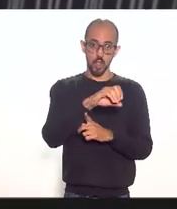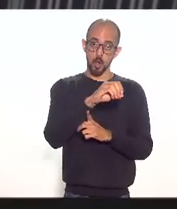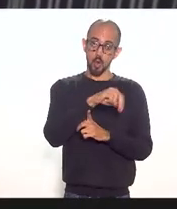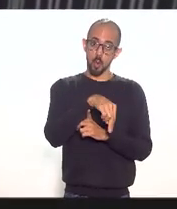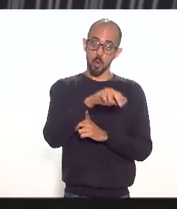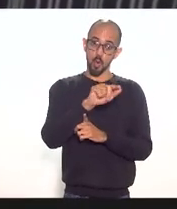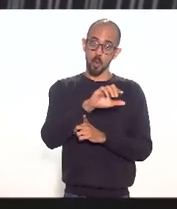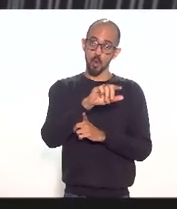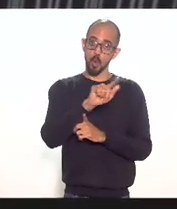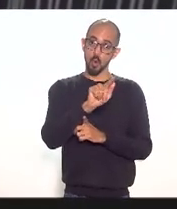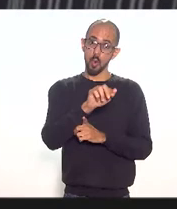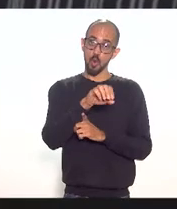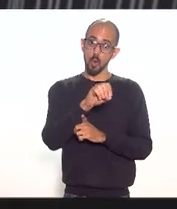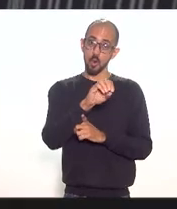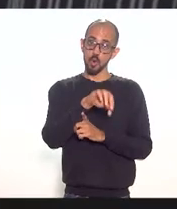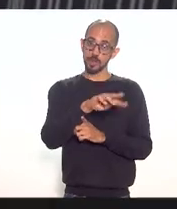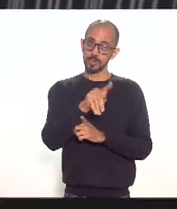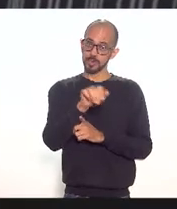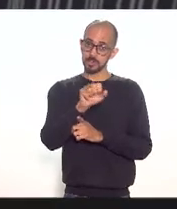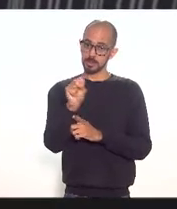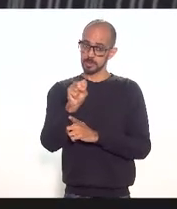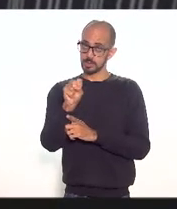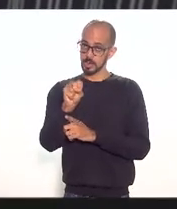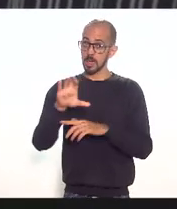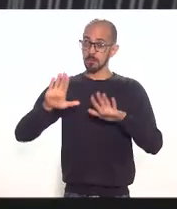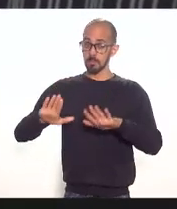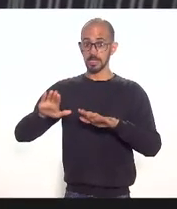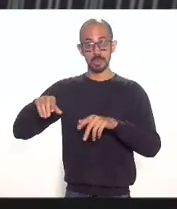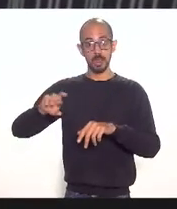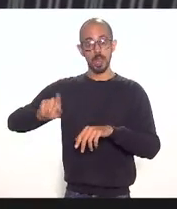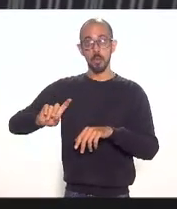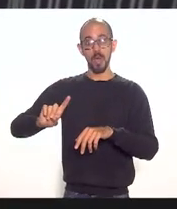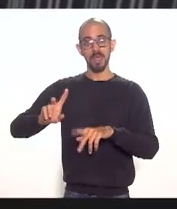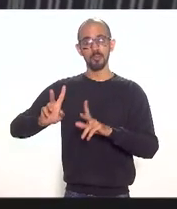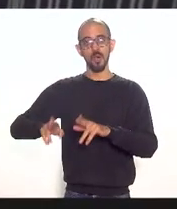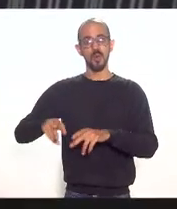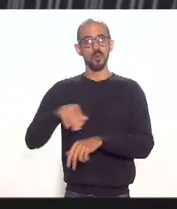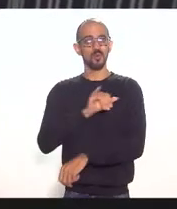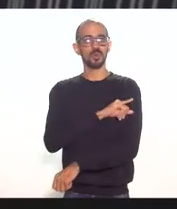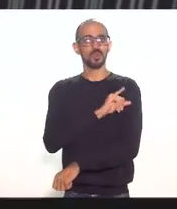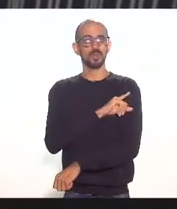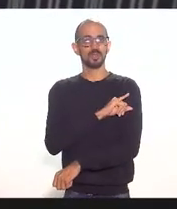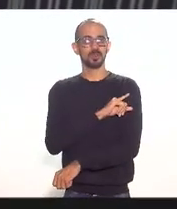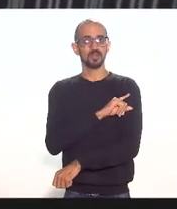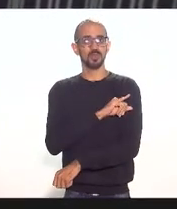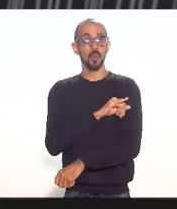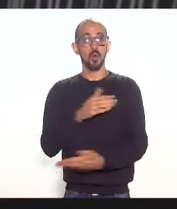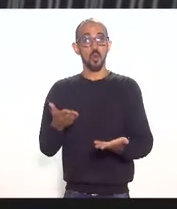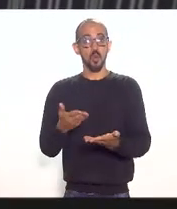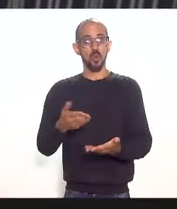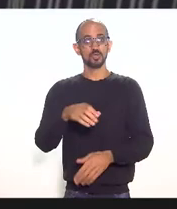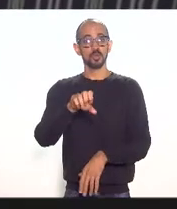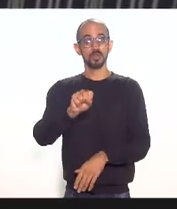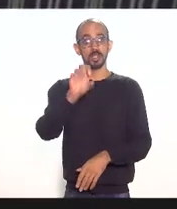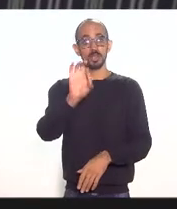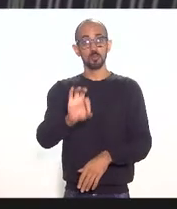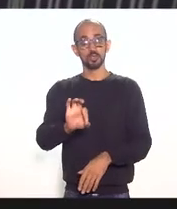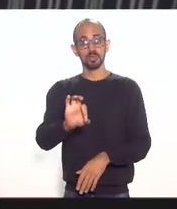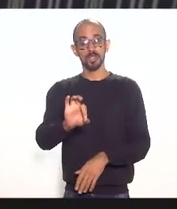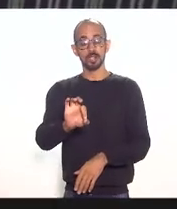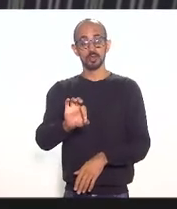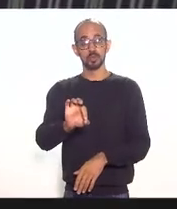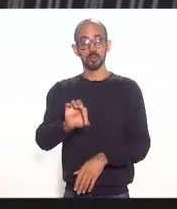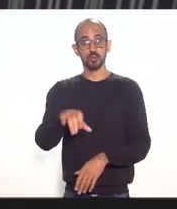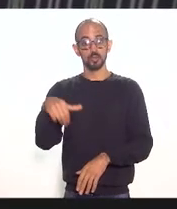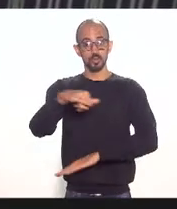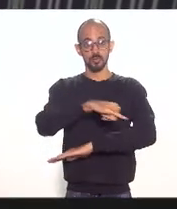dimensão do que ocorreria no Rio de Janeiro hoje 80% dos voos no Rio de Janeiro saem do Santos